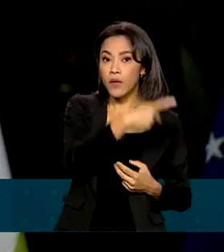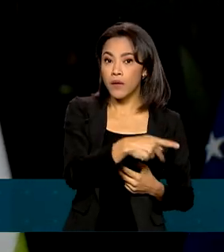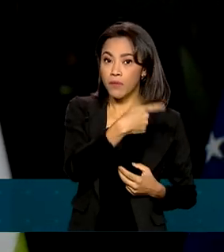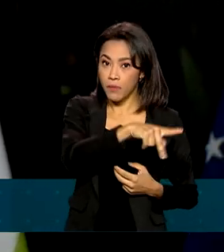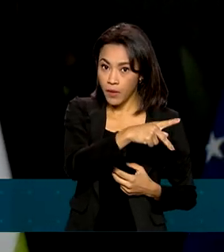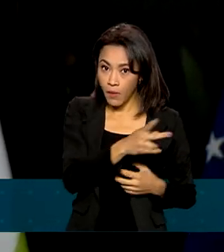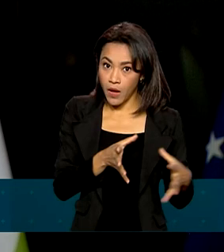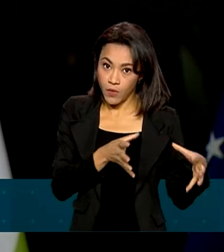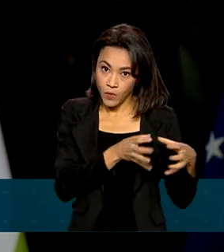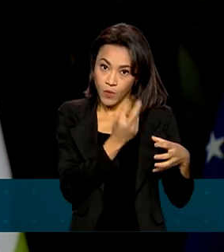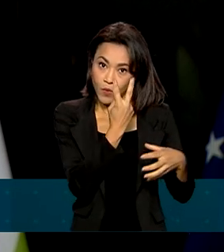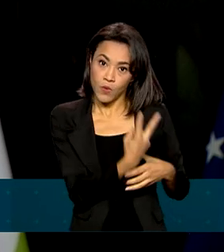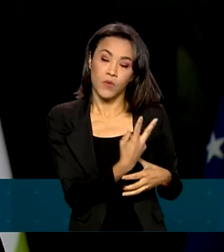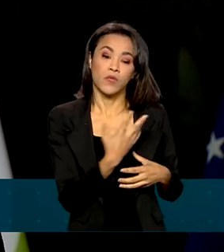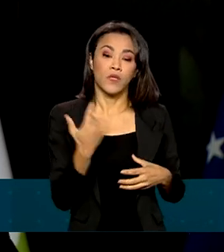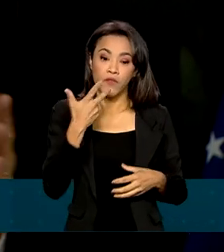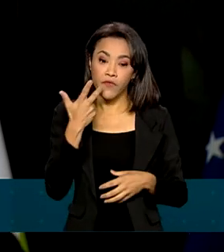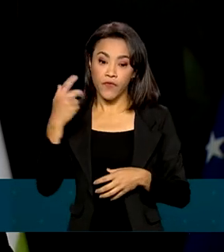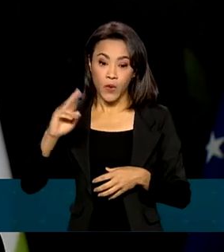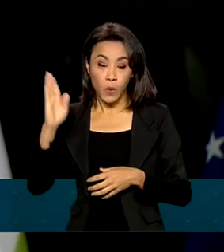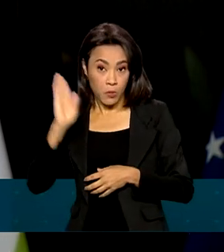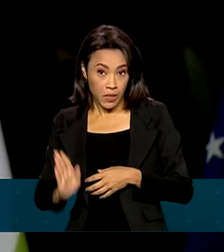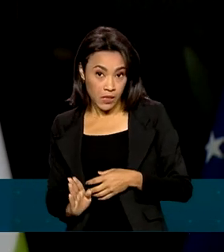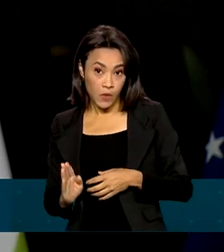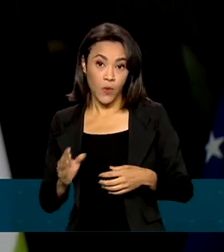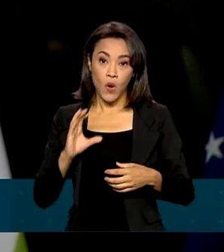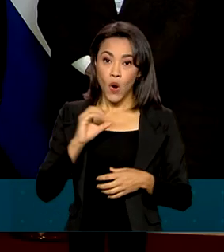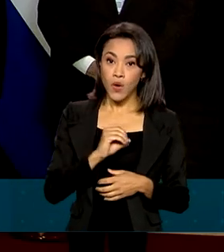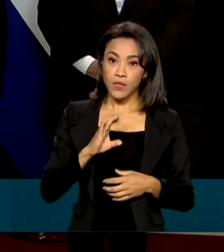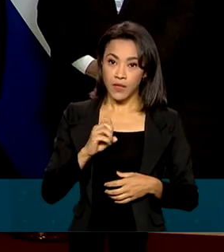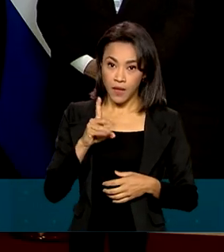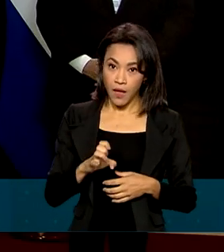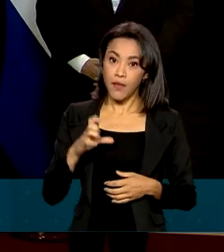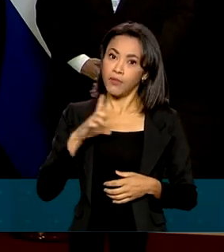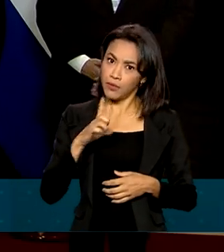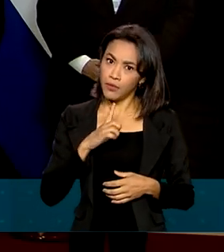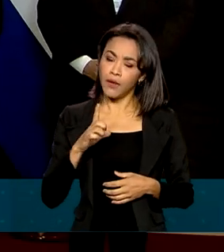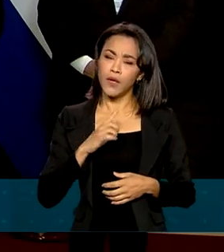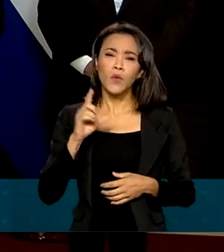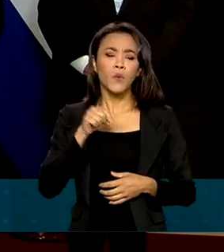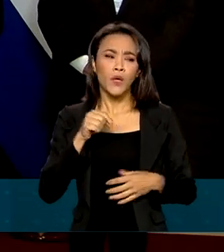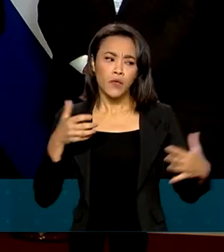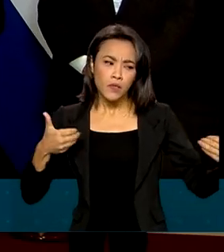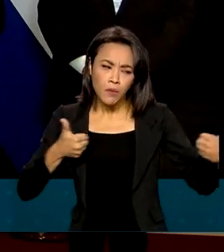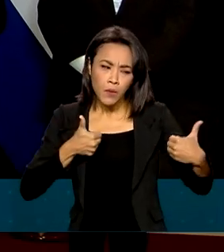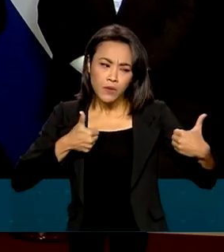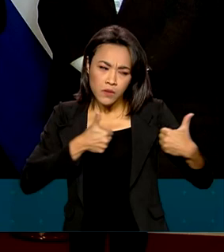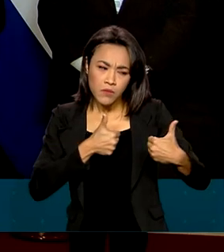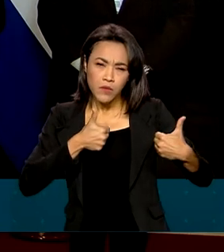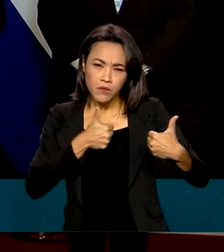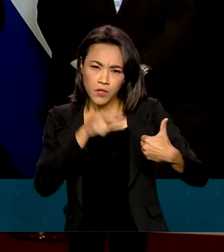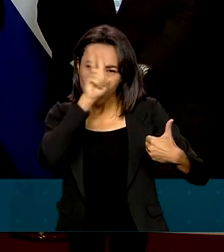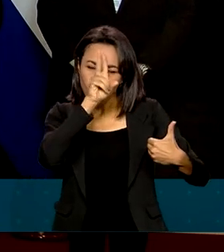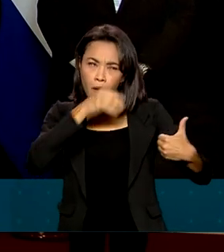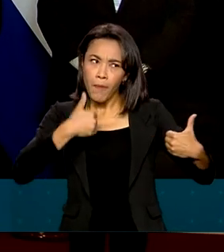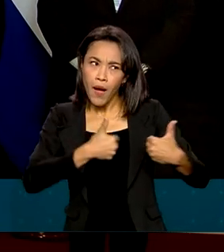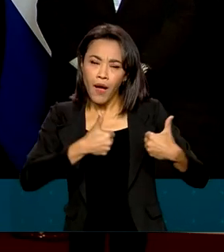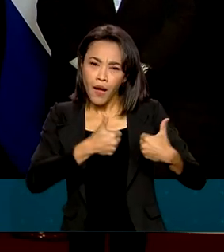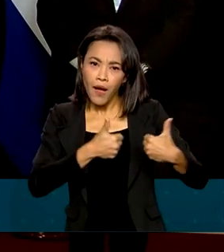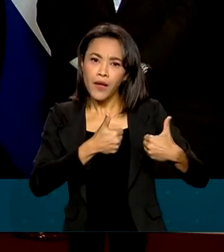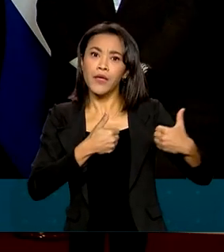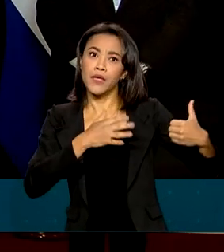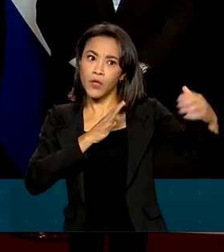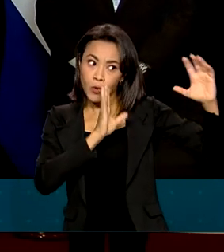organização contou que Brasil e OCDE contam com um histórico de aproximação crescente e que a acessão do Brasil ao